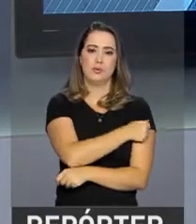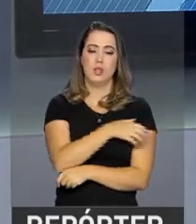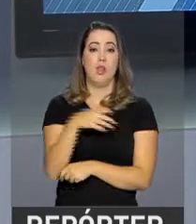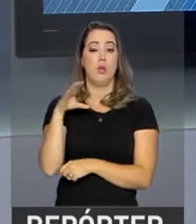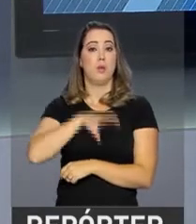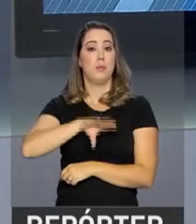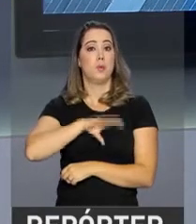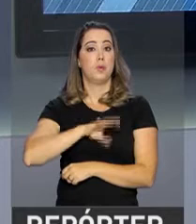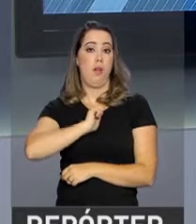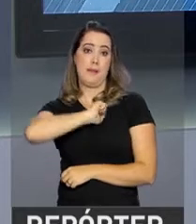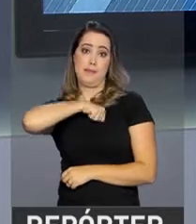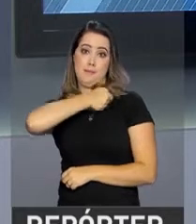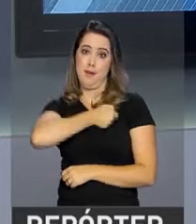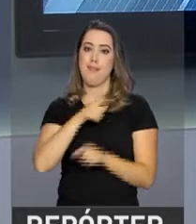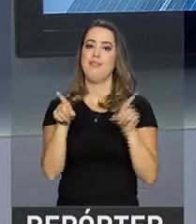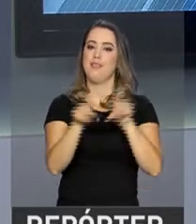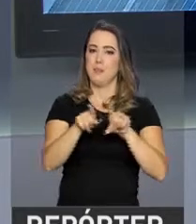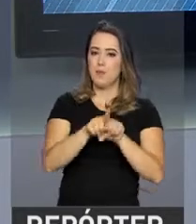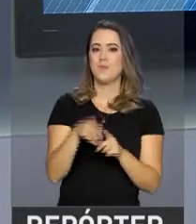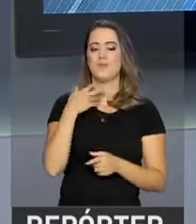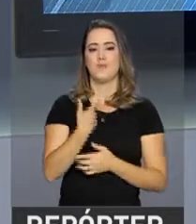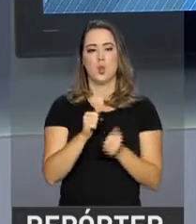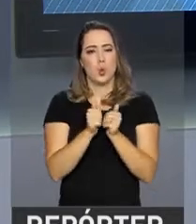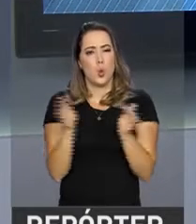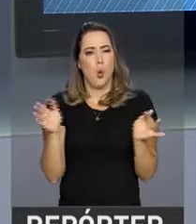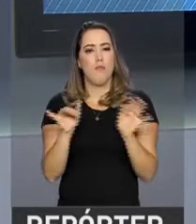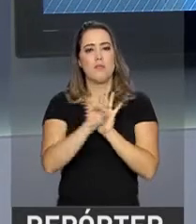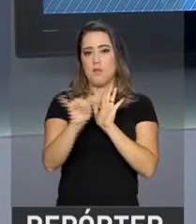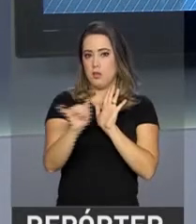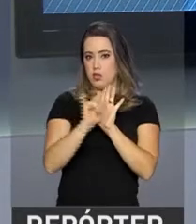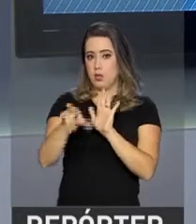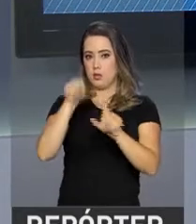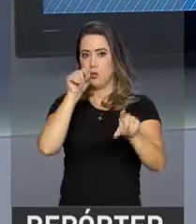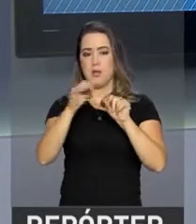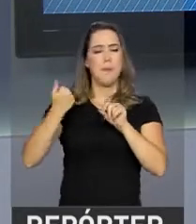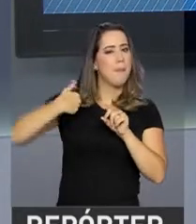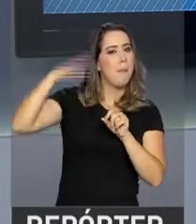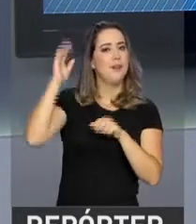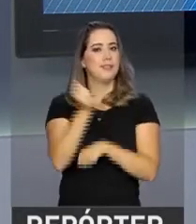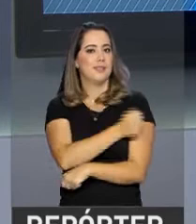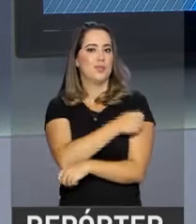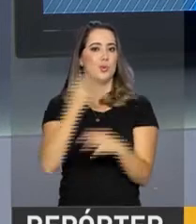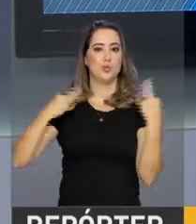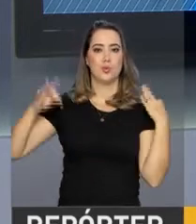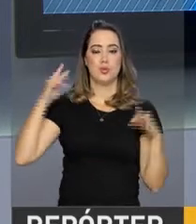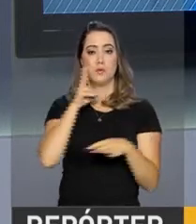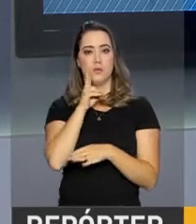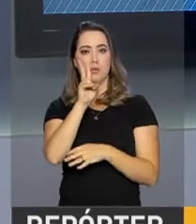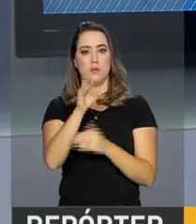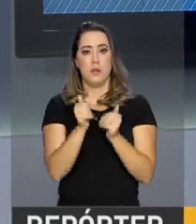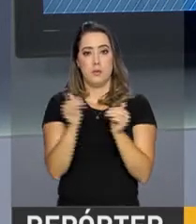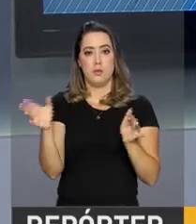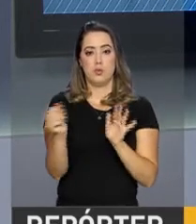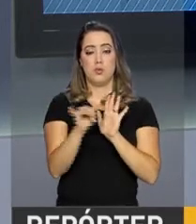Portugal e Espanha. O governo estuda abrir novos editais para selecionar mais estudantes de turismo. Você pode acompanhar